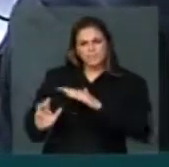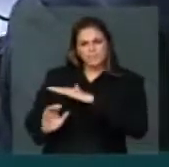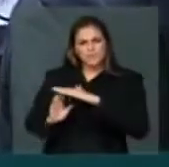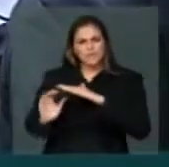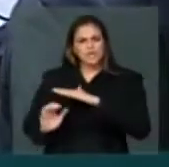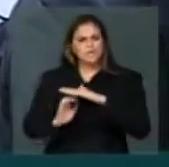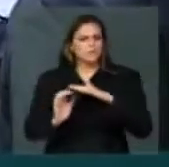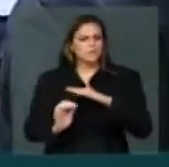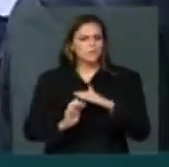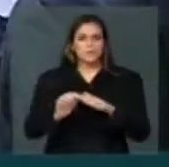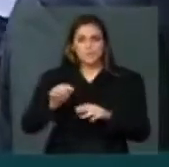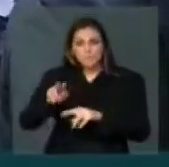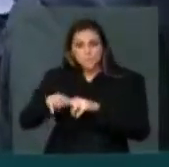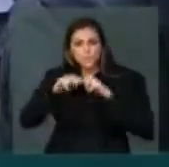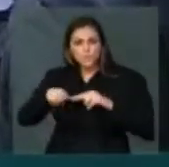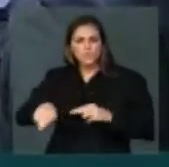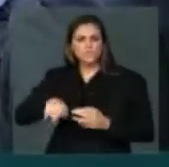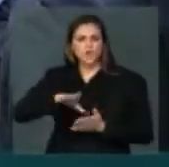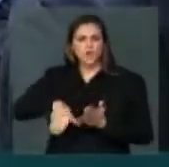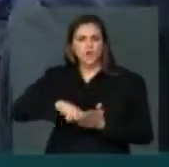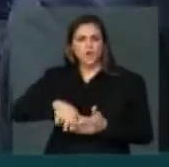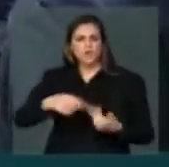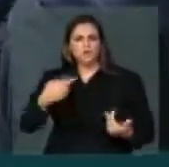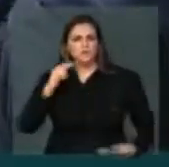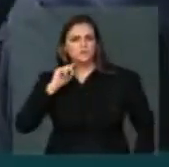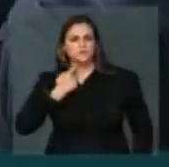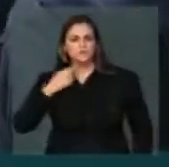nosso país. Como orienta o PTC?